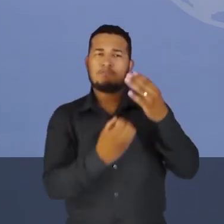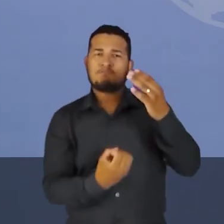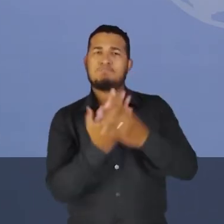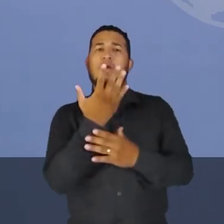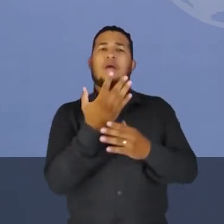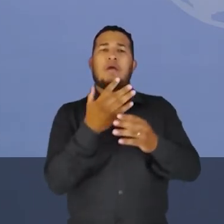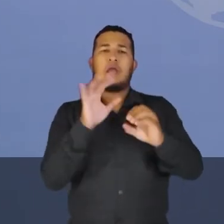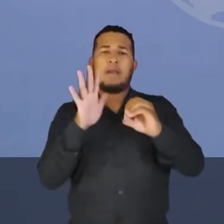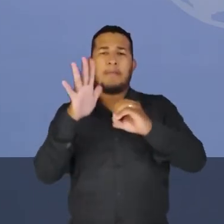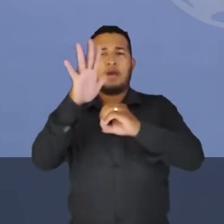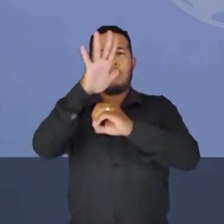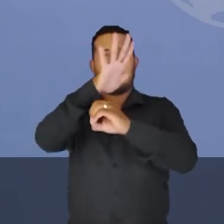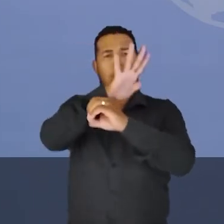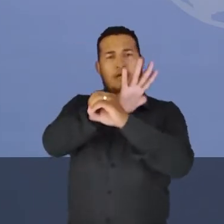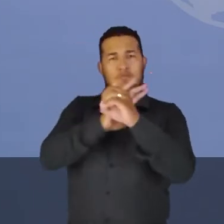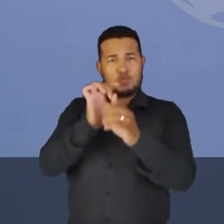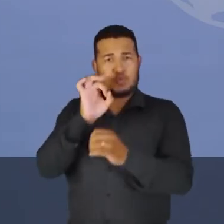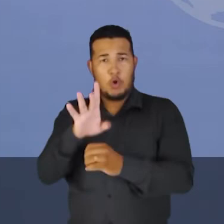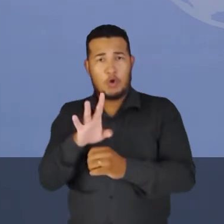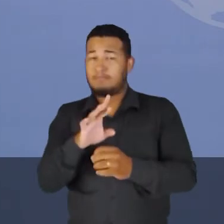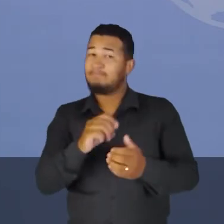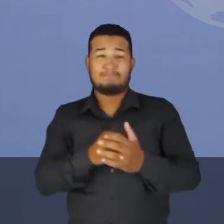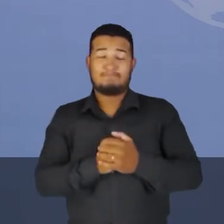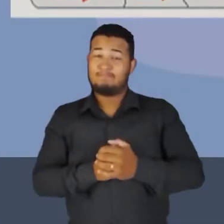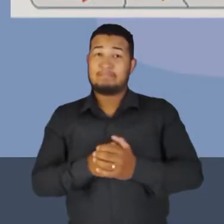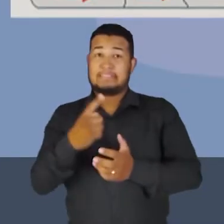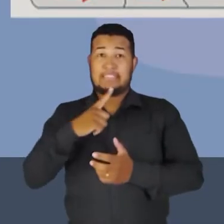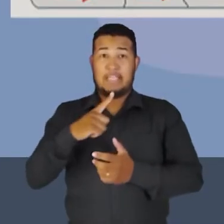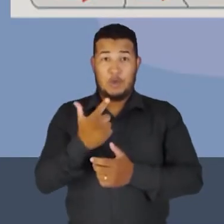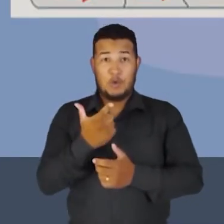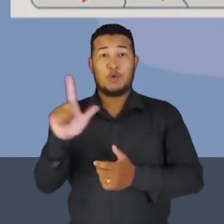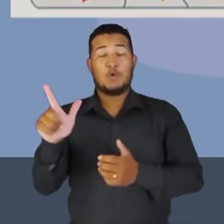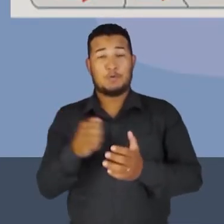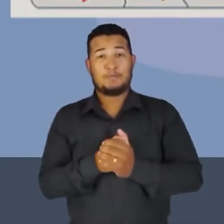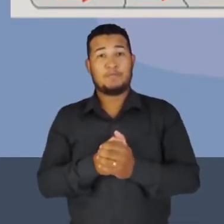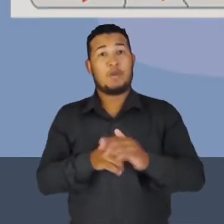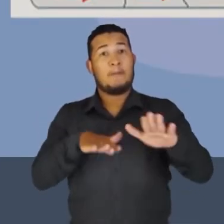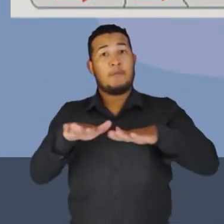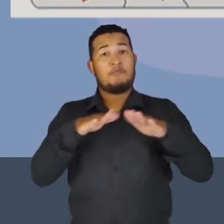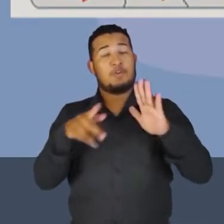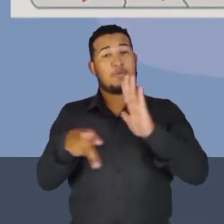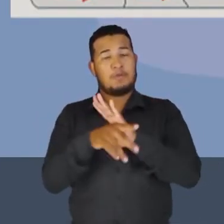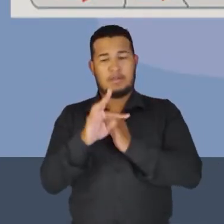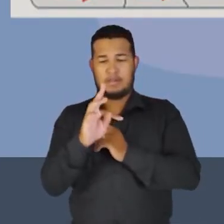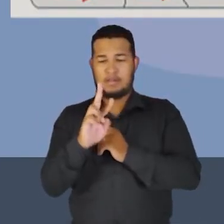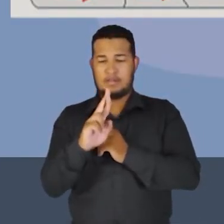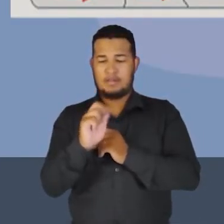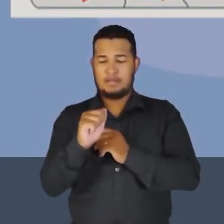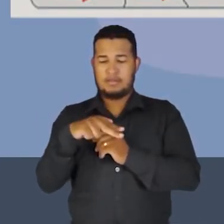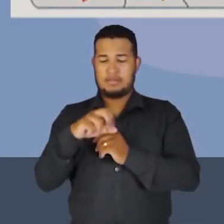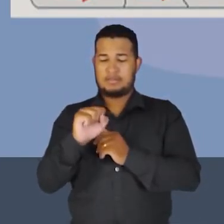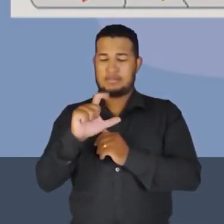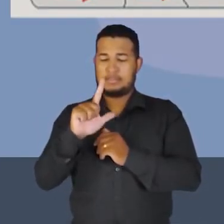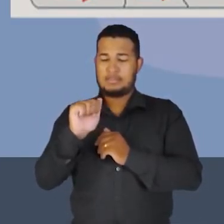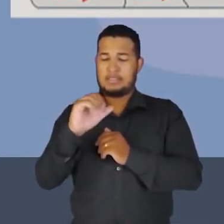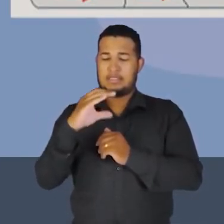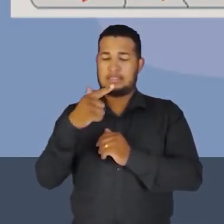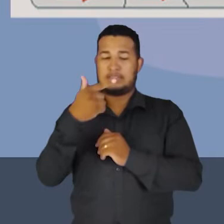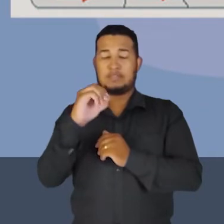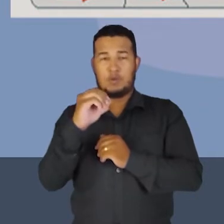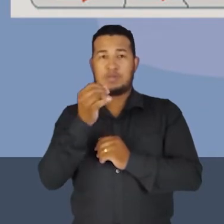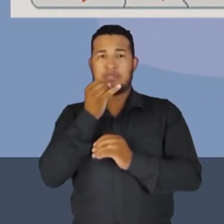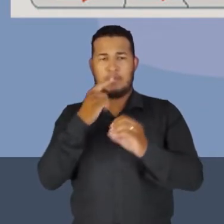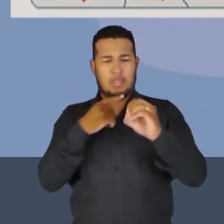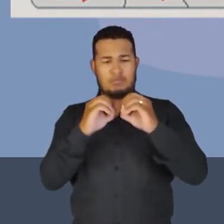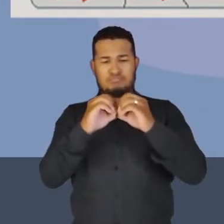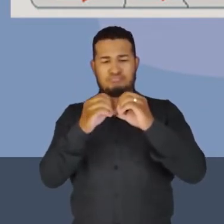este campo em torno do átomo. Vamos a um outro. O movimento de translação do elétron em torno do seu